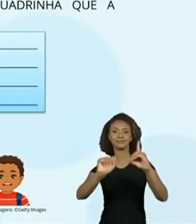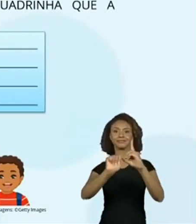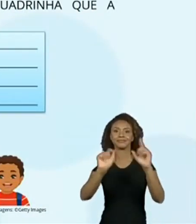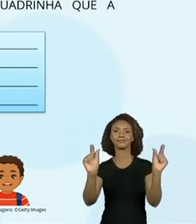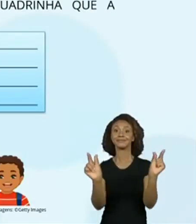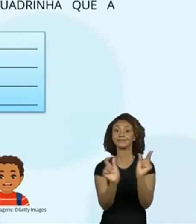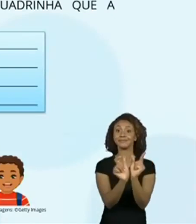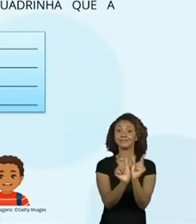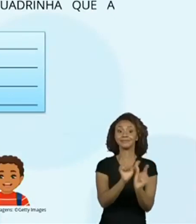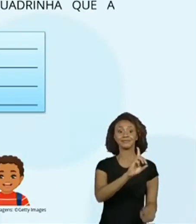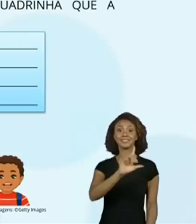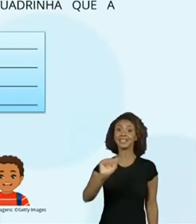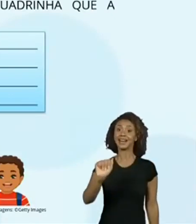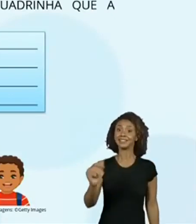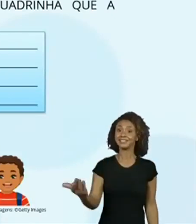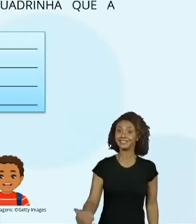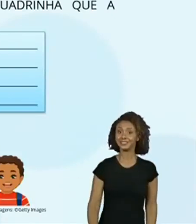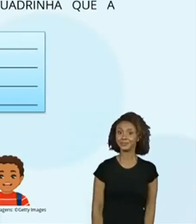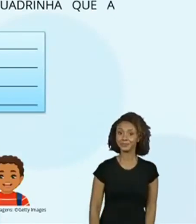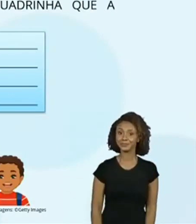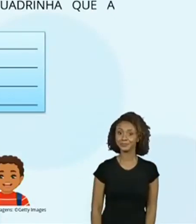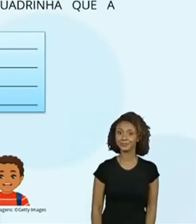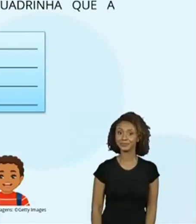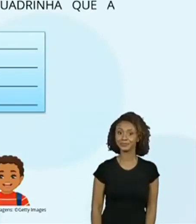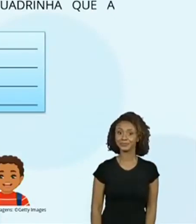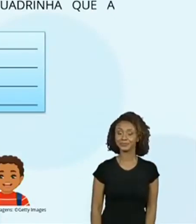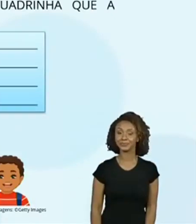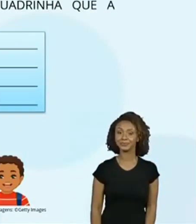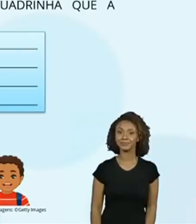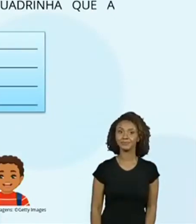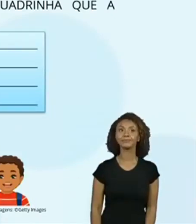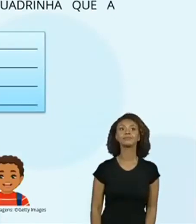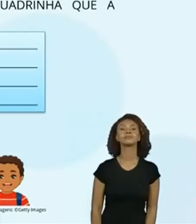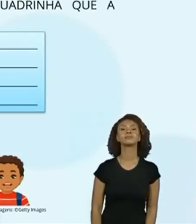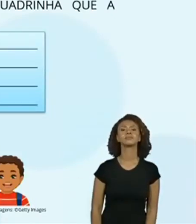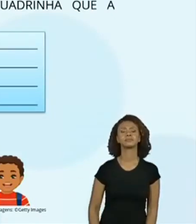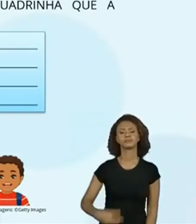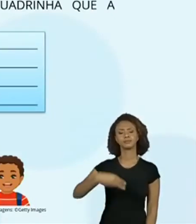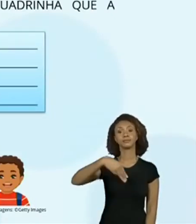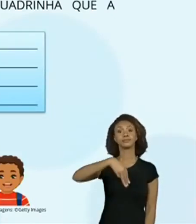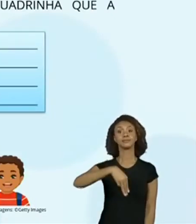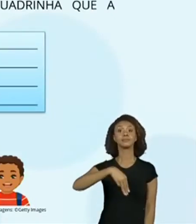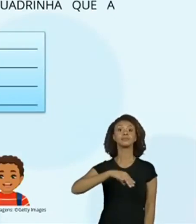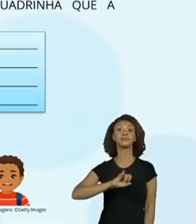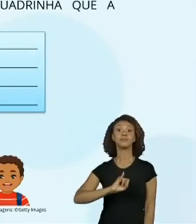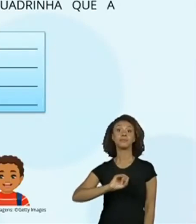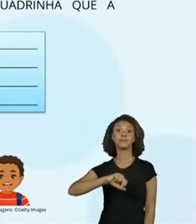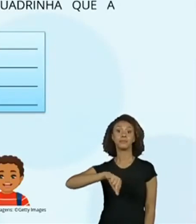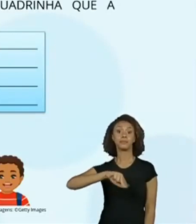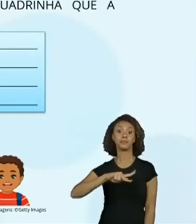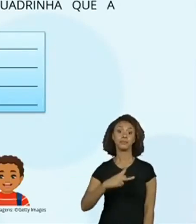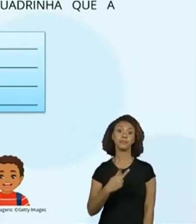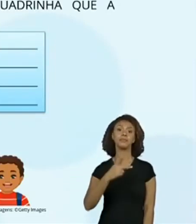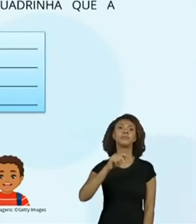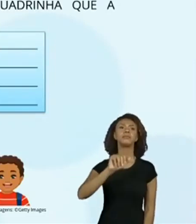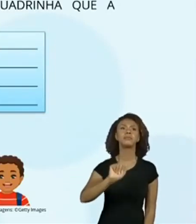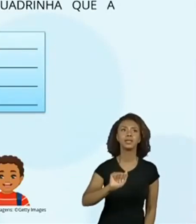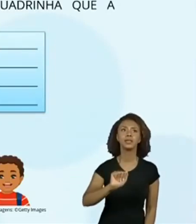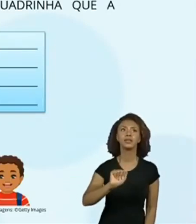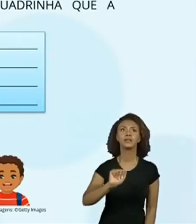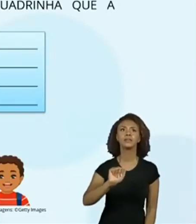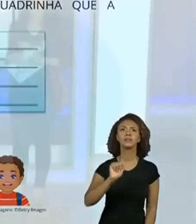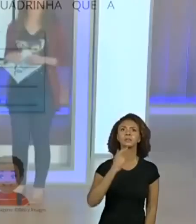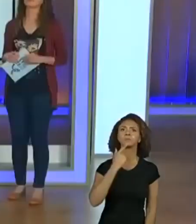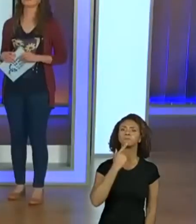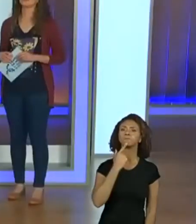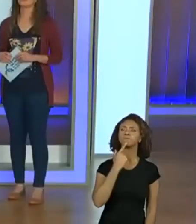Dá. Dá. Dá. Minha. Minha. Minha. Minha.